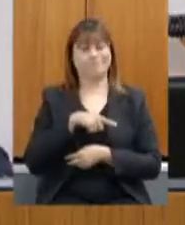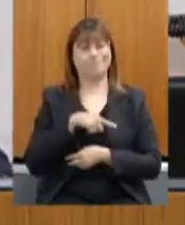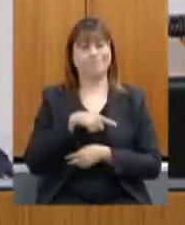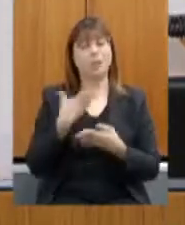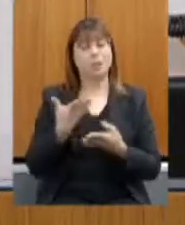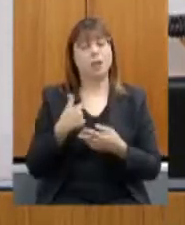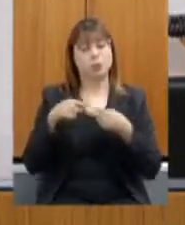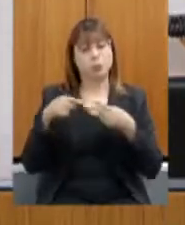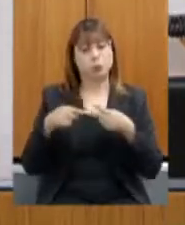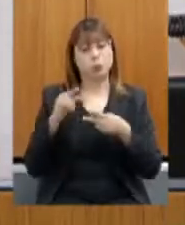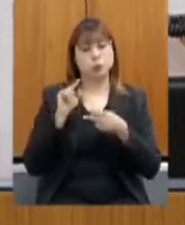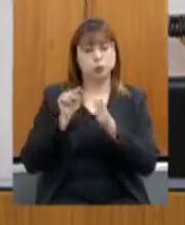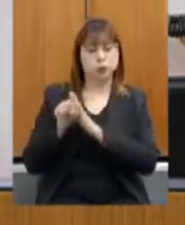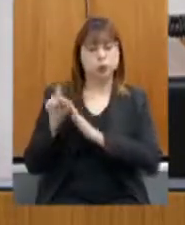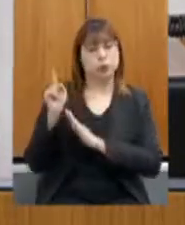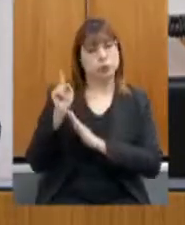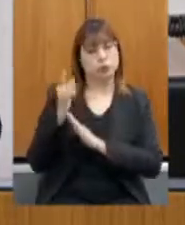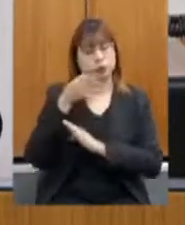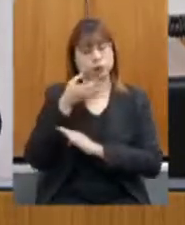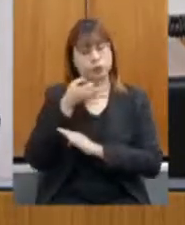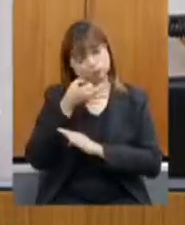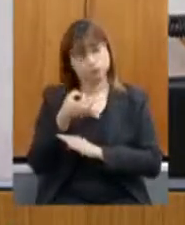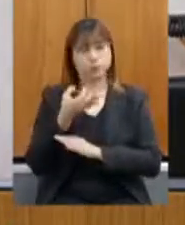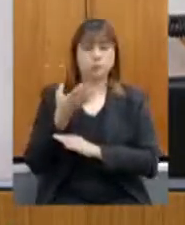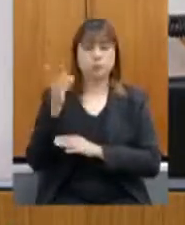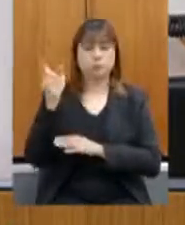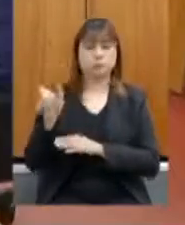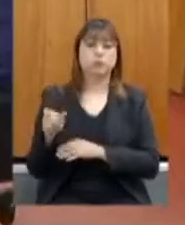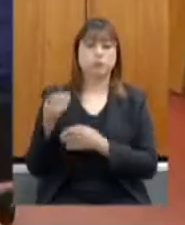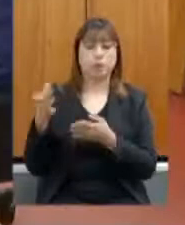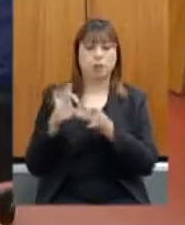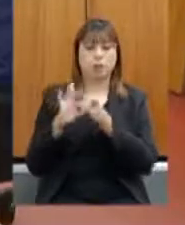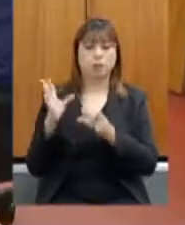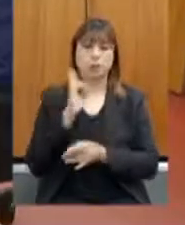indagações, secretária, e a senhora tem a palavra.